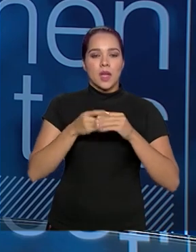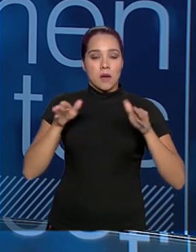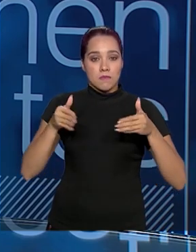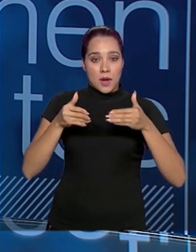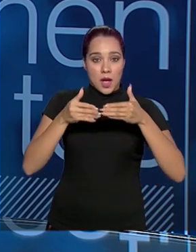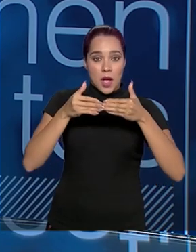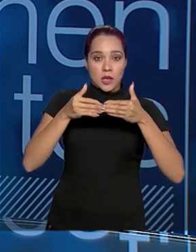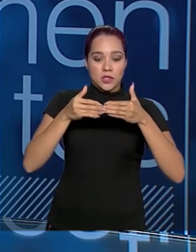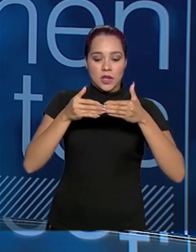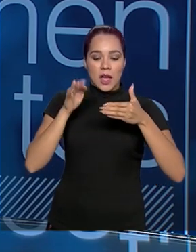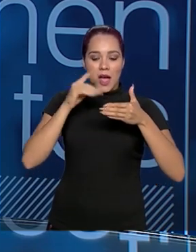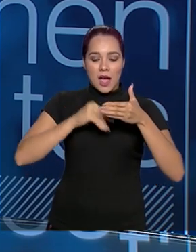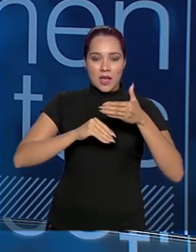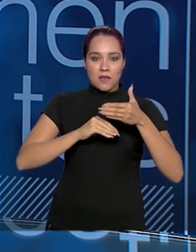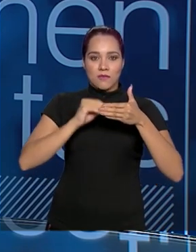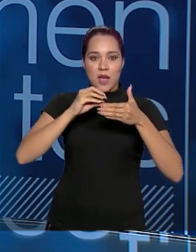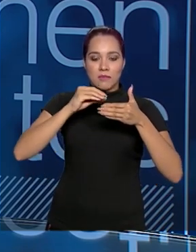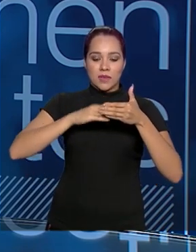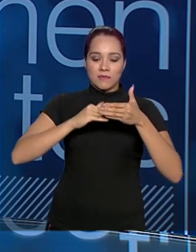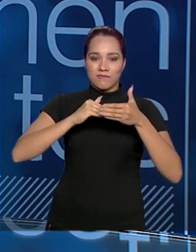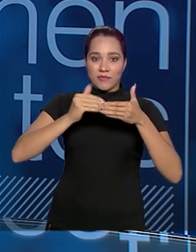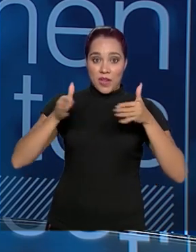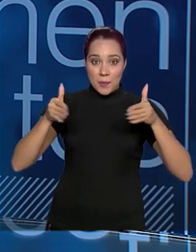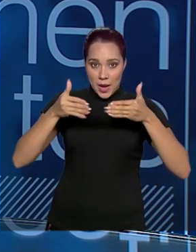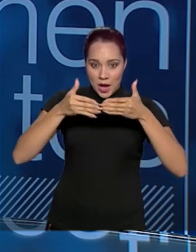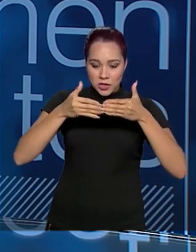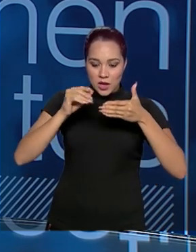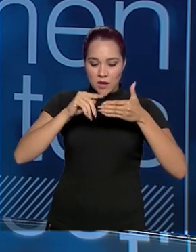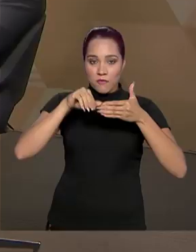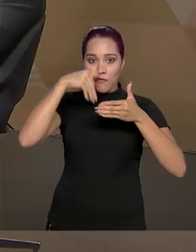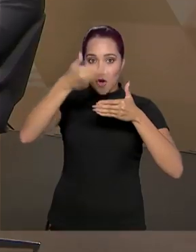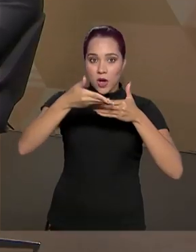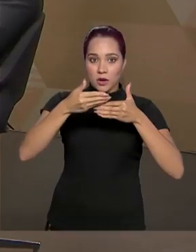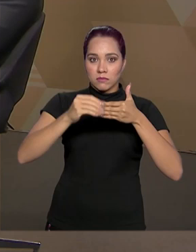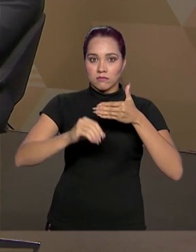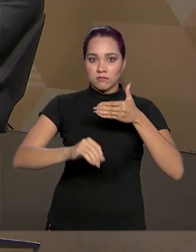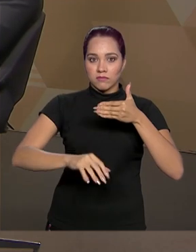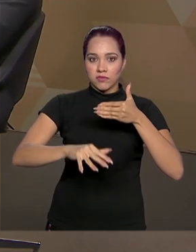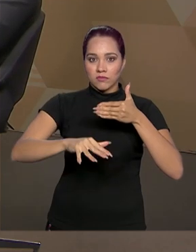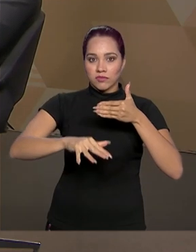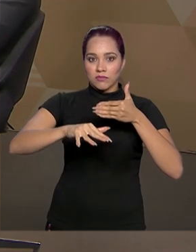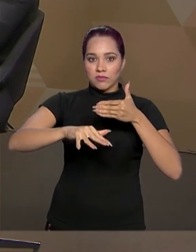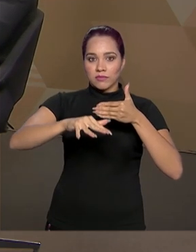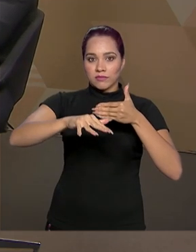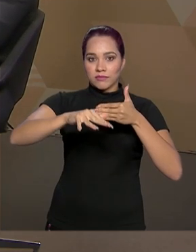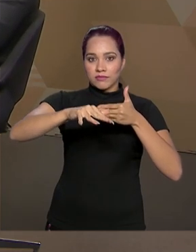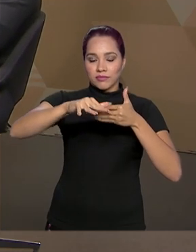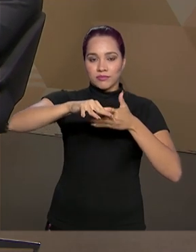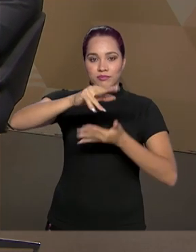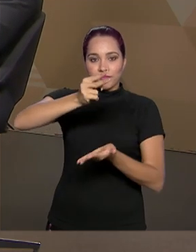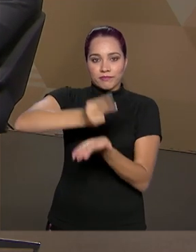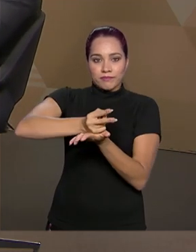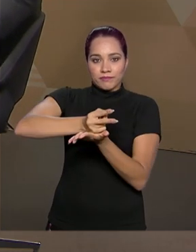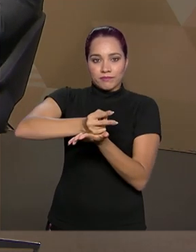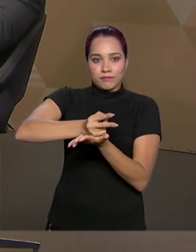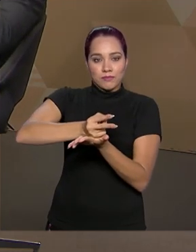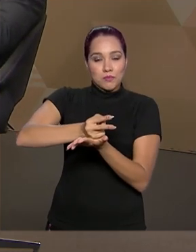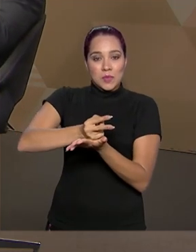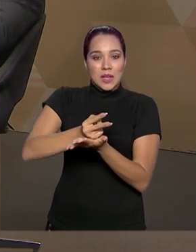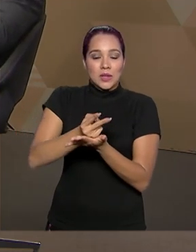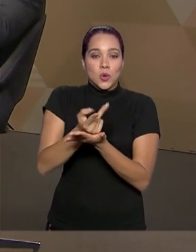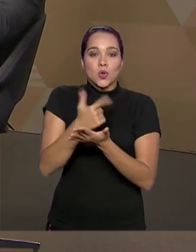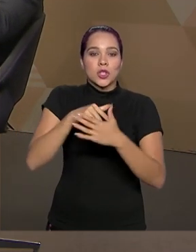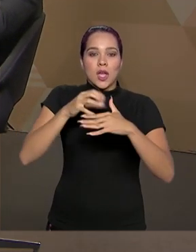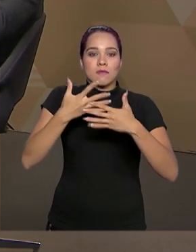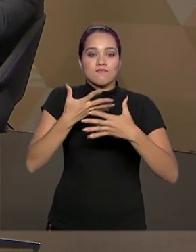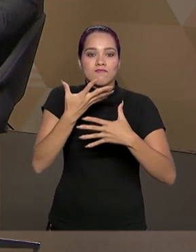e a pilha dela cresce para fora da barragem. Ou seja, ela vai ser alteada em cima do terreno firme. Ou seja, não é em cima de